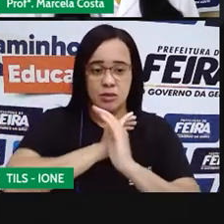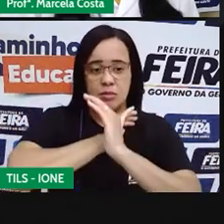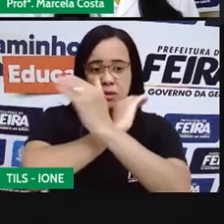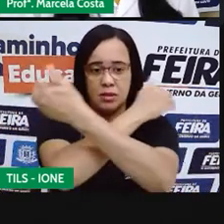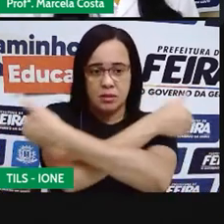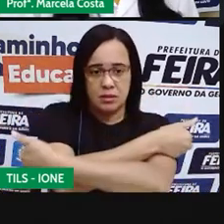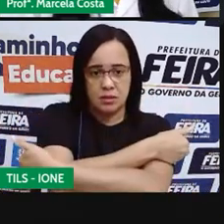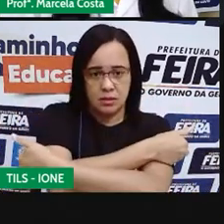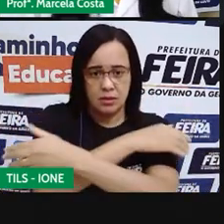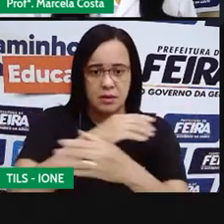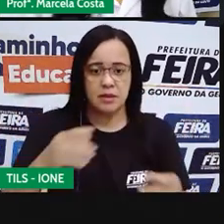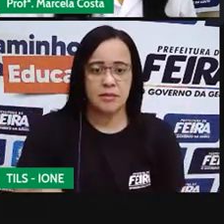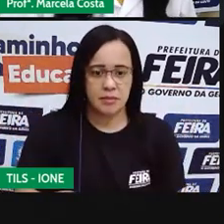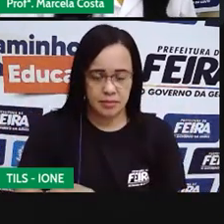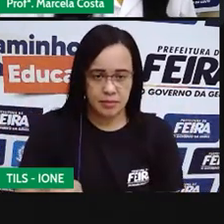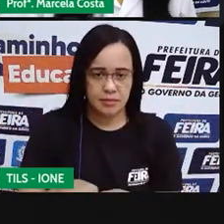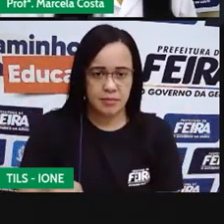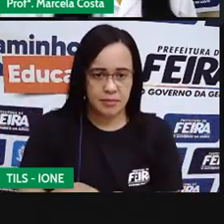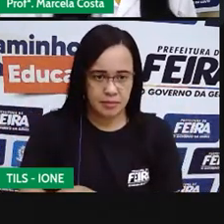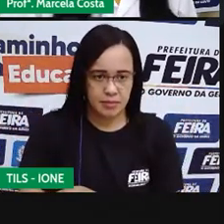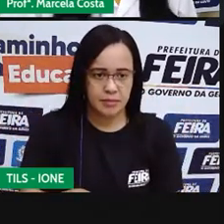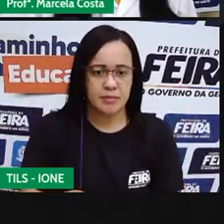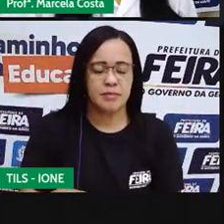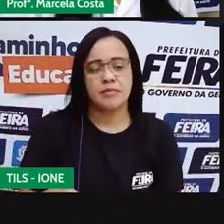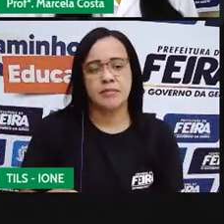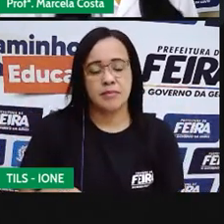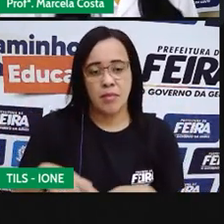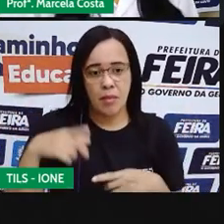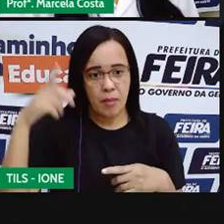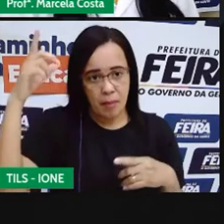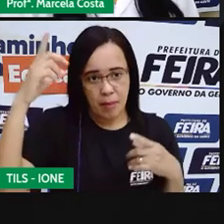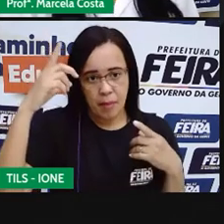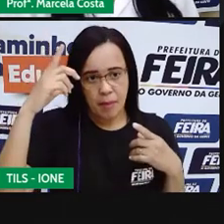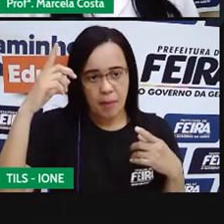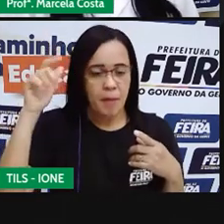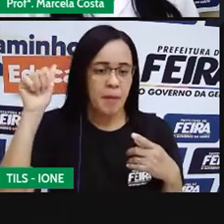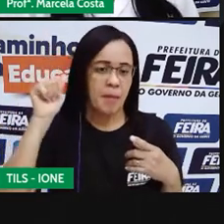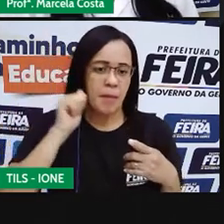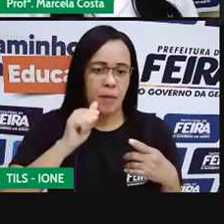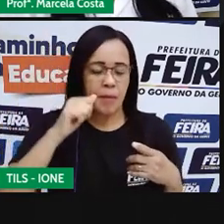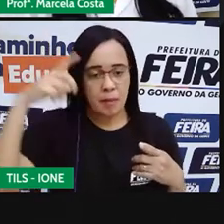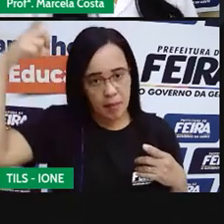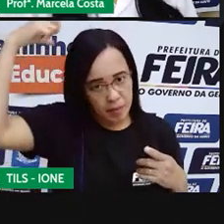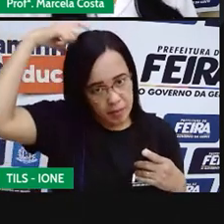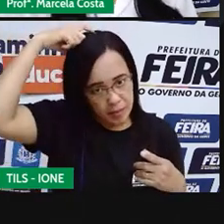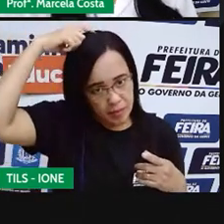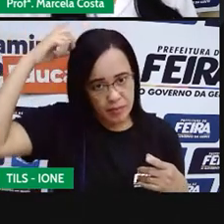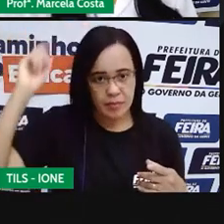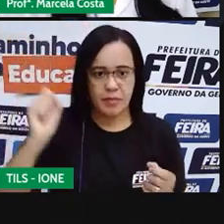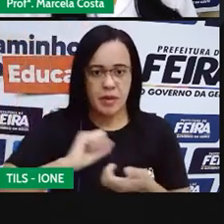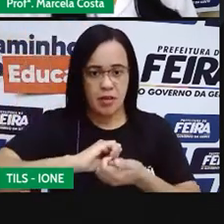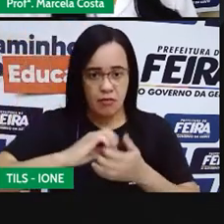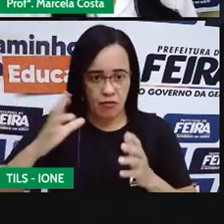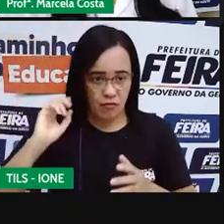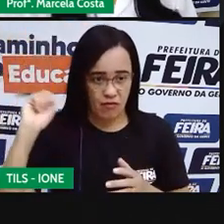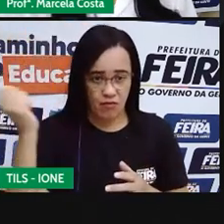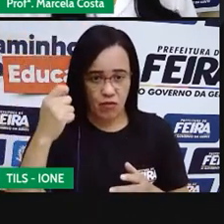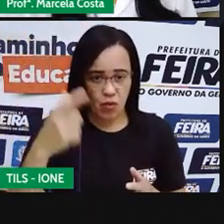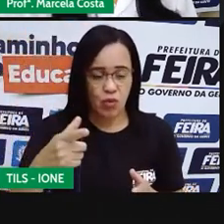Sofia, da história Princesia Sofia, Ana, da história Frozen, e Bela, da história